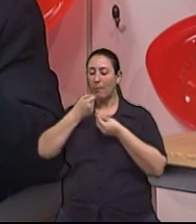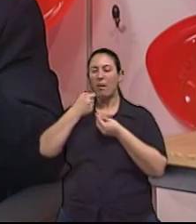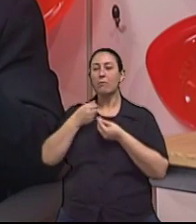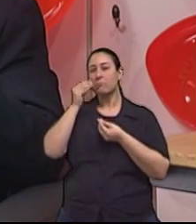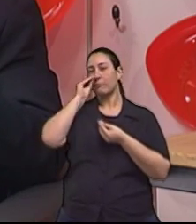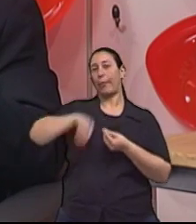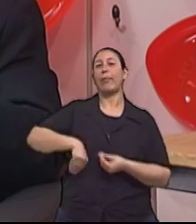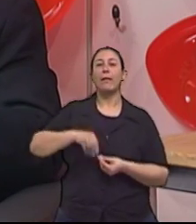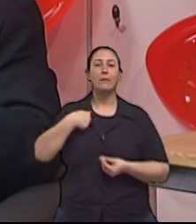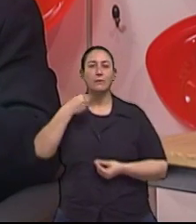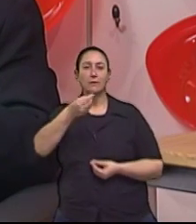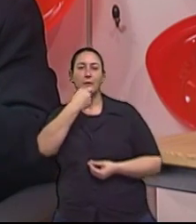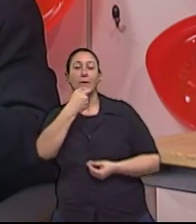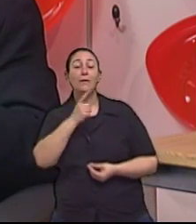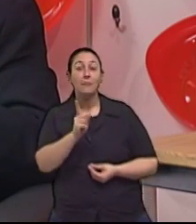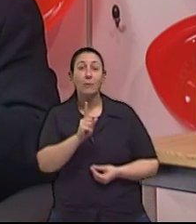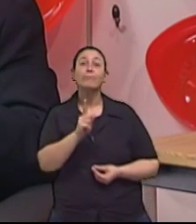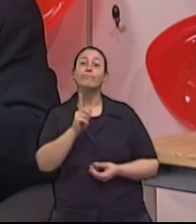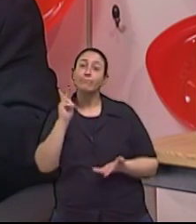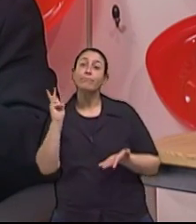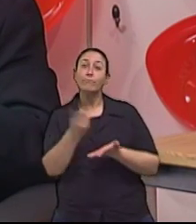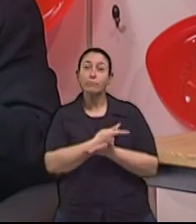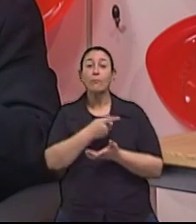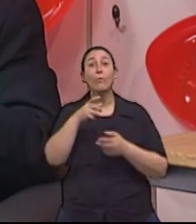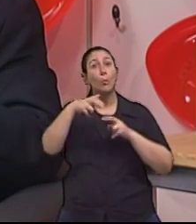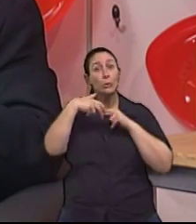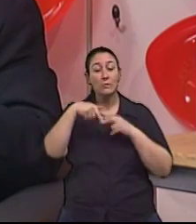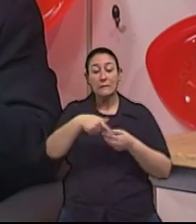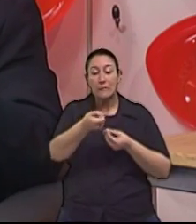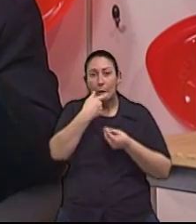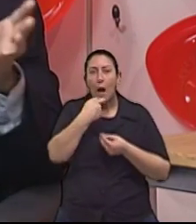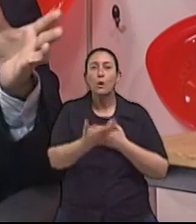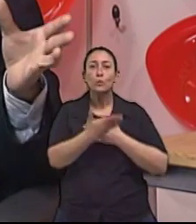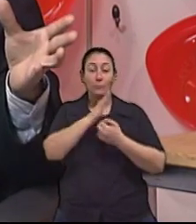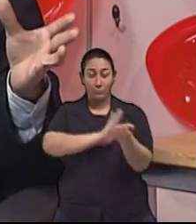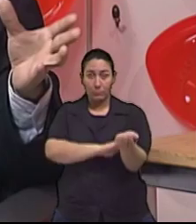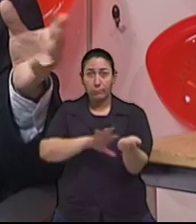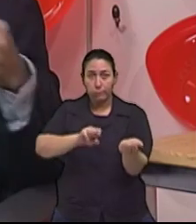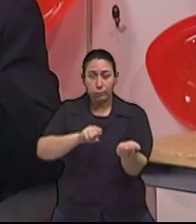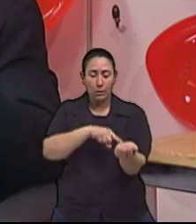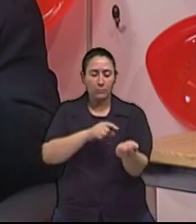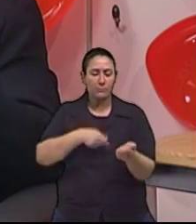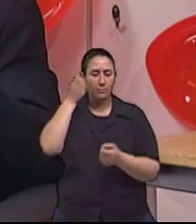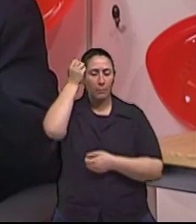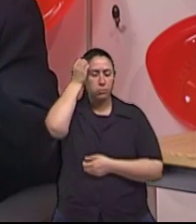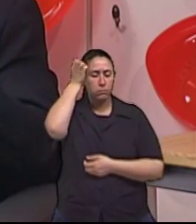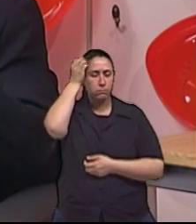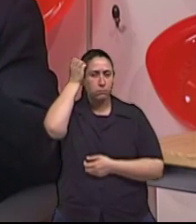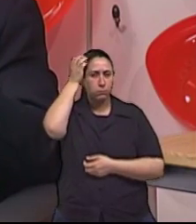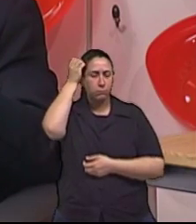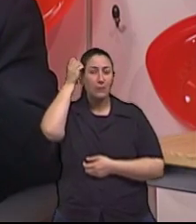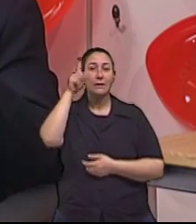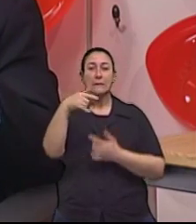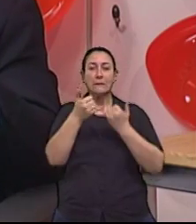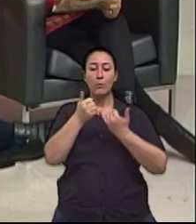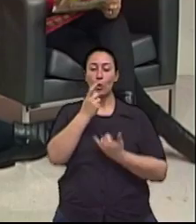a pressão arterial-alvo não é atingida. Ah, ok. Então, a questão do eu sou 12 por 8, né? Ah, exatamente. Que seria